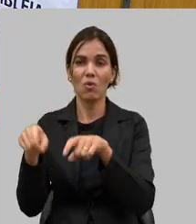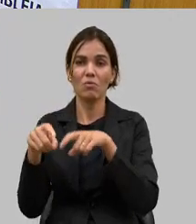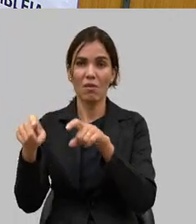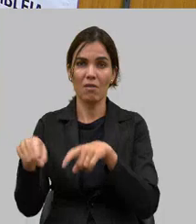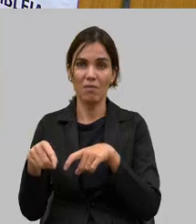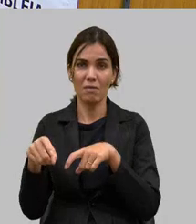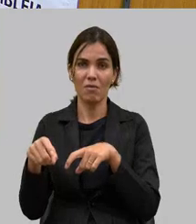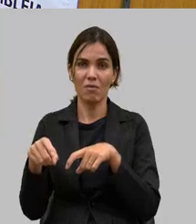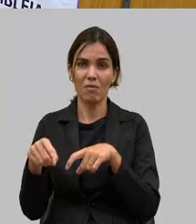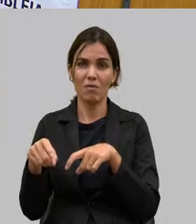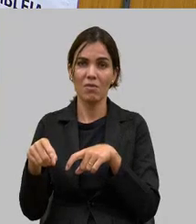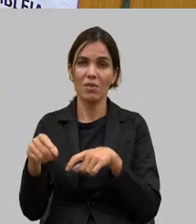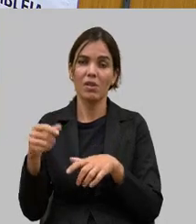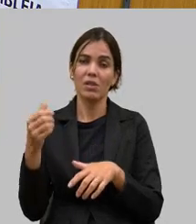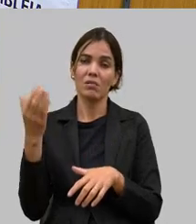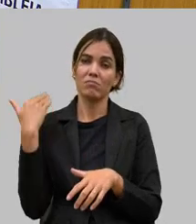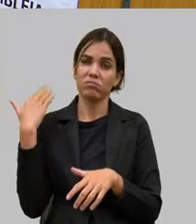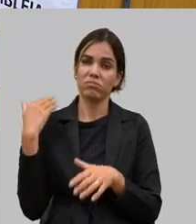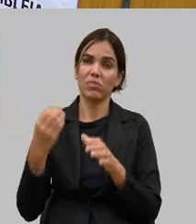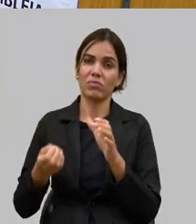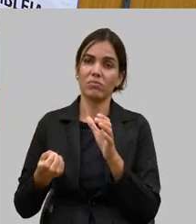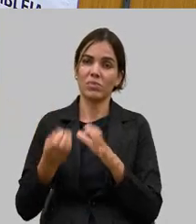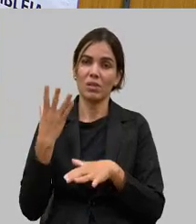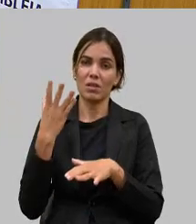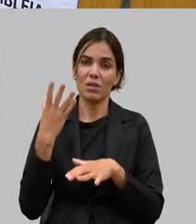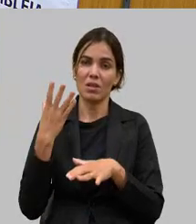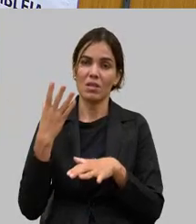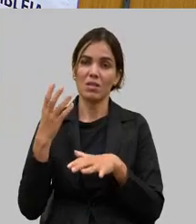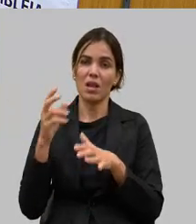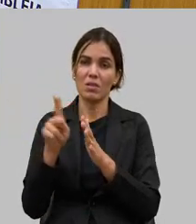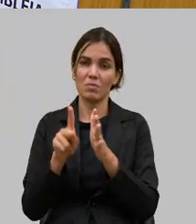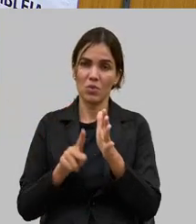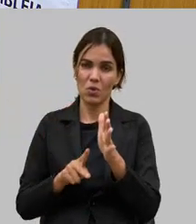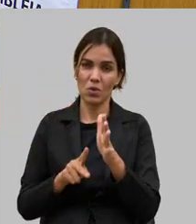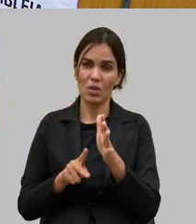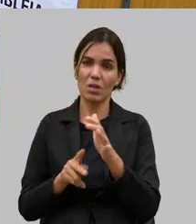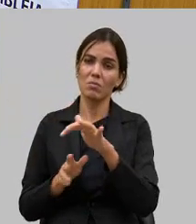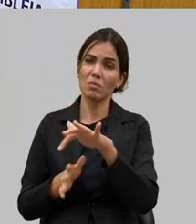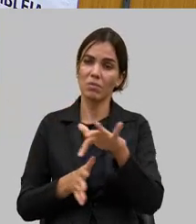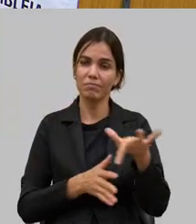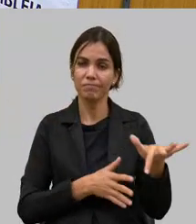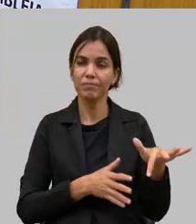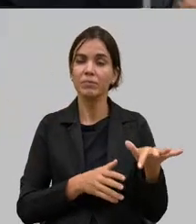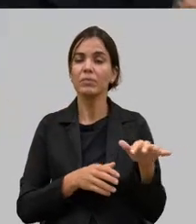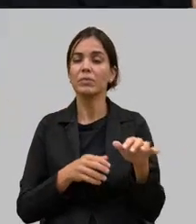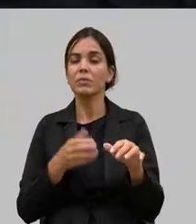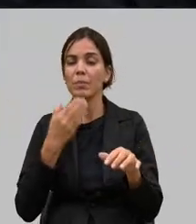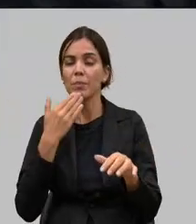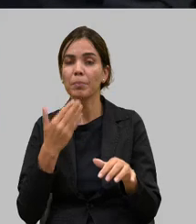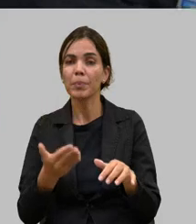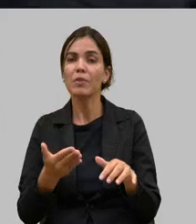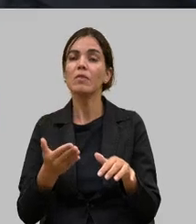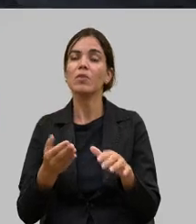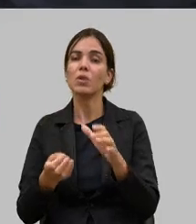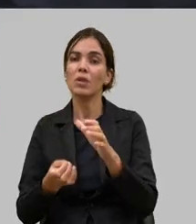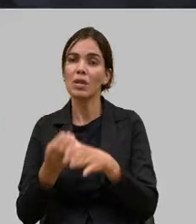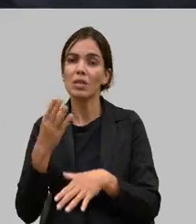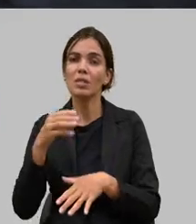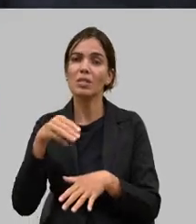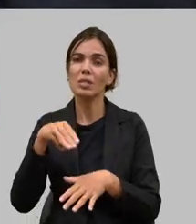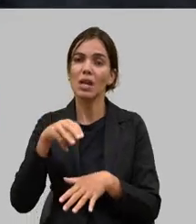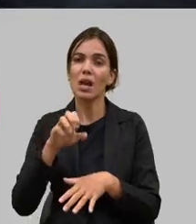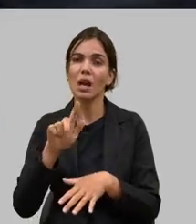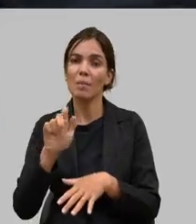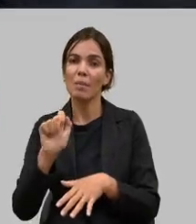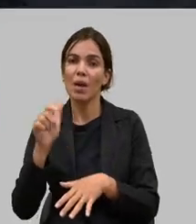nós íamos lançar esse programa na Exposebu preferimos lançar aqui na Megaleite porque a CEMIG queria contratar 3 mil